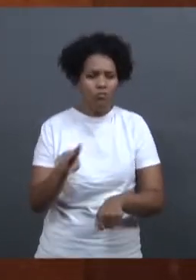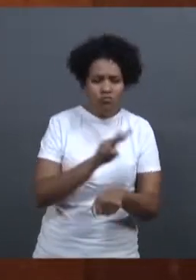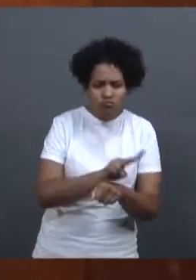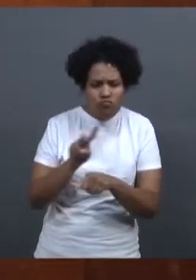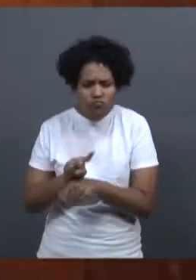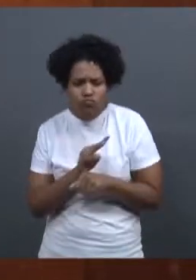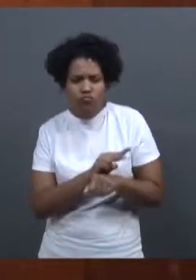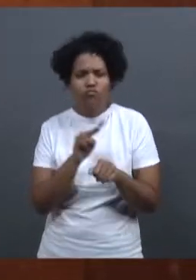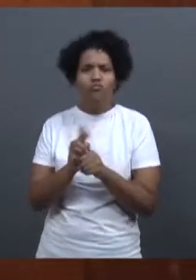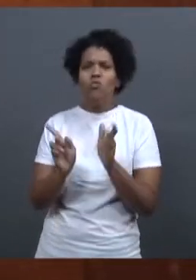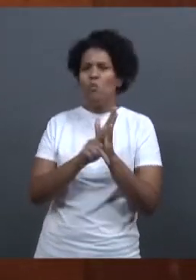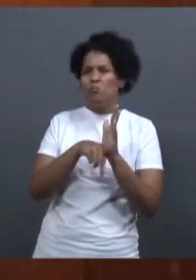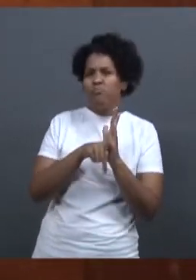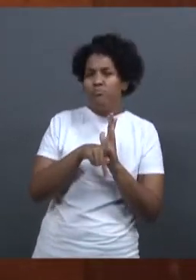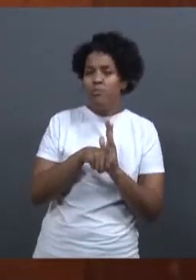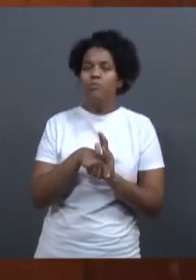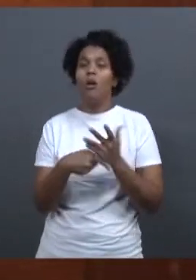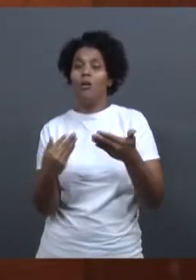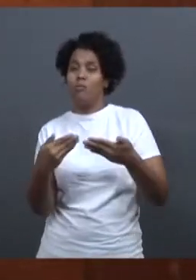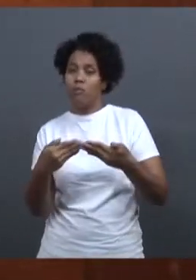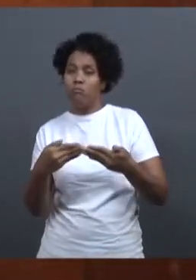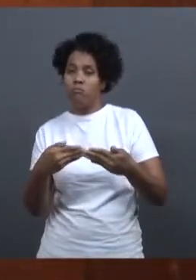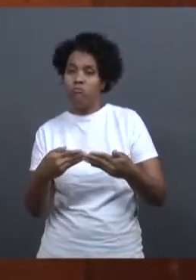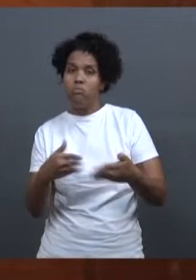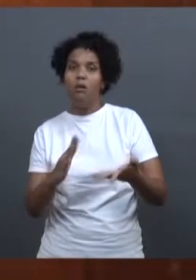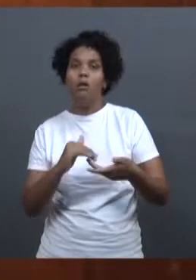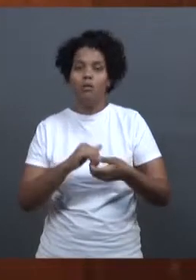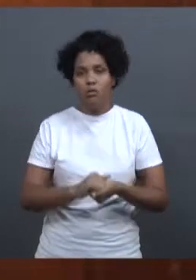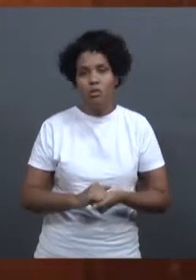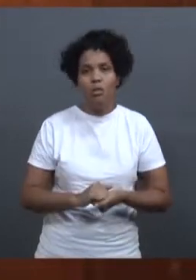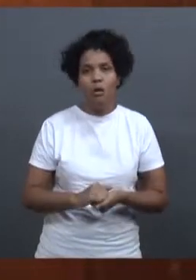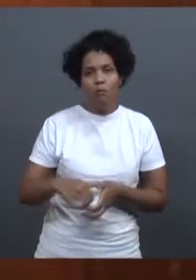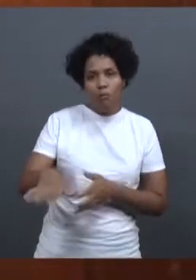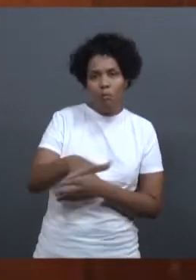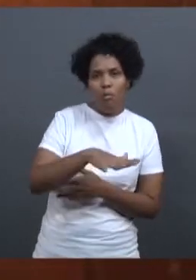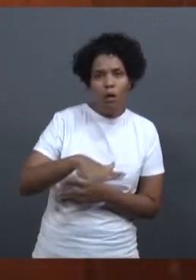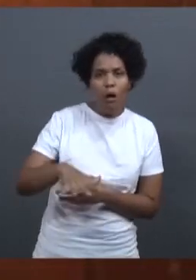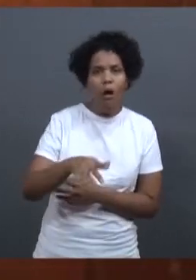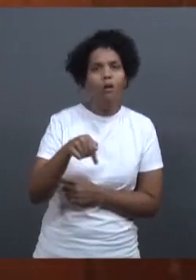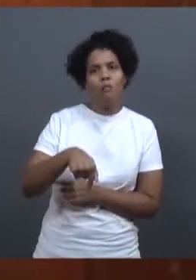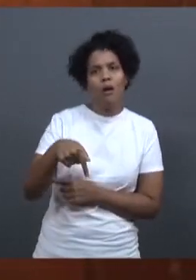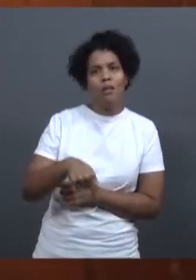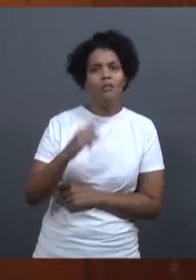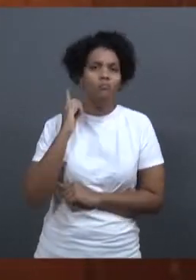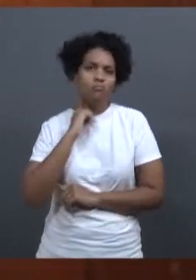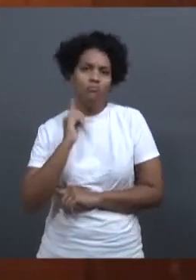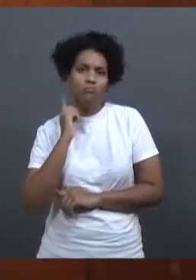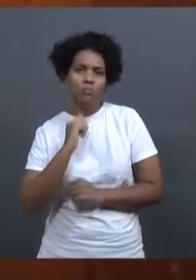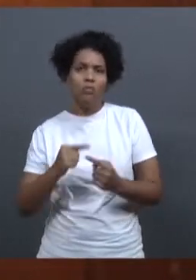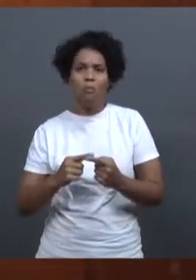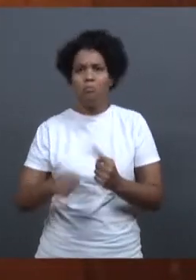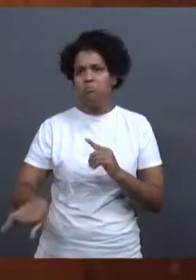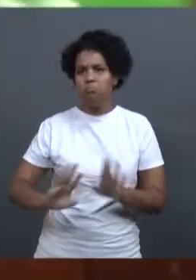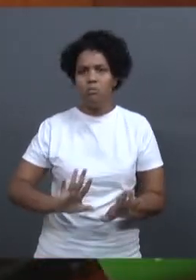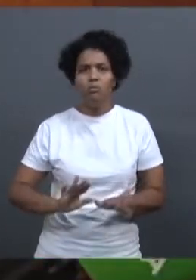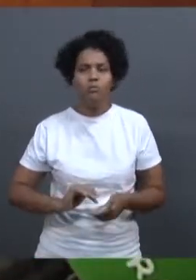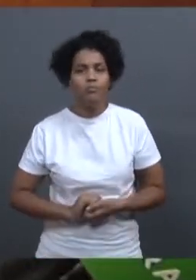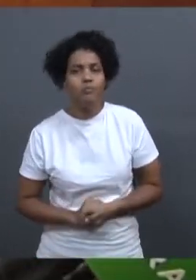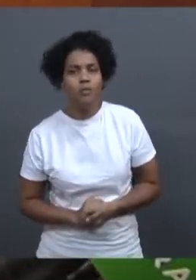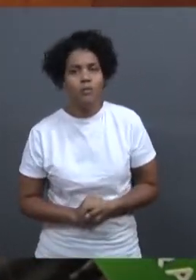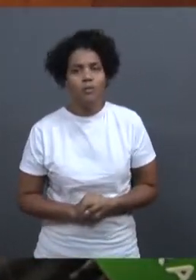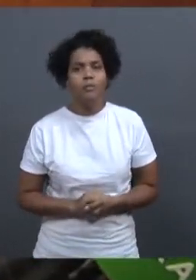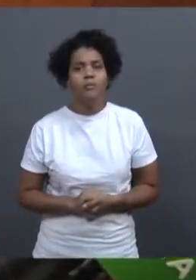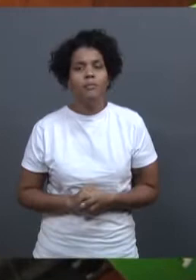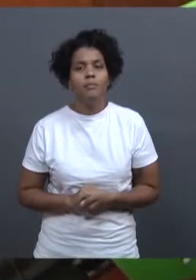projeto, de execução de barragem. Esse método de altamente montante por exemplo, está proibido aqui no estado de Minas Gerais, já. Certo? E o